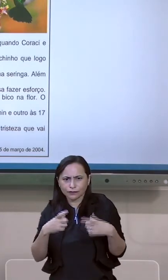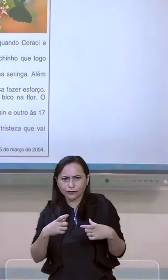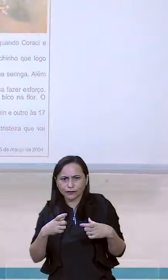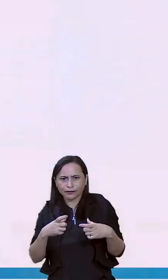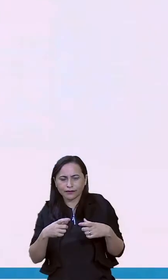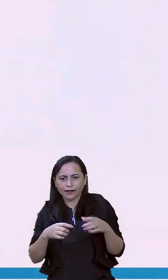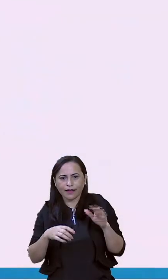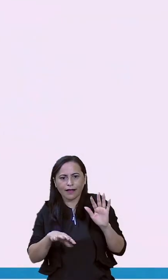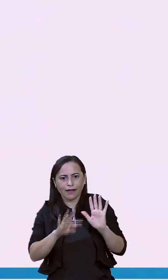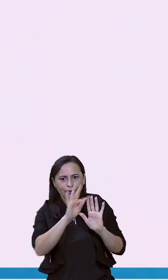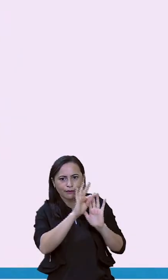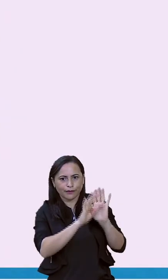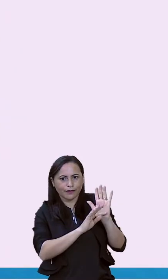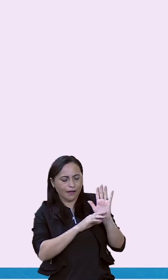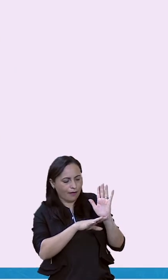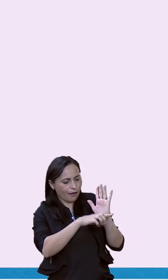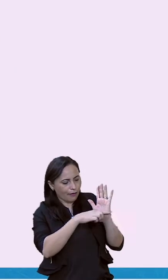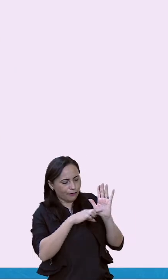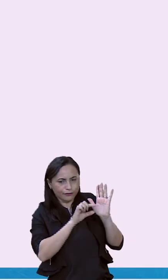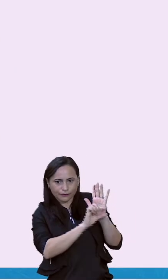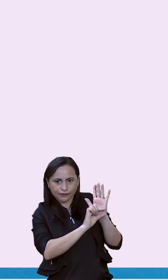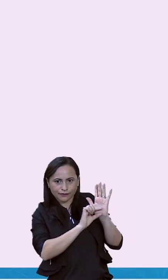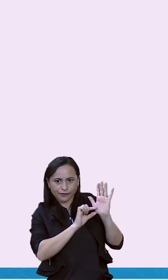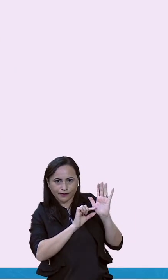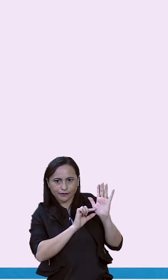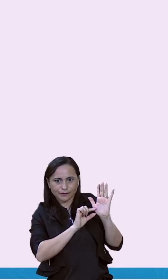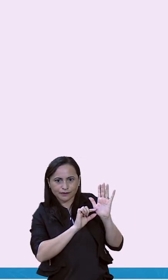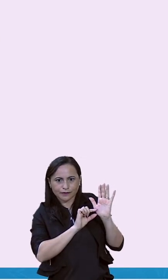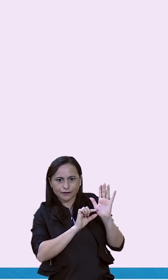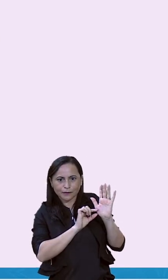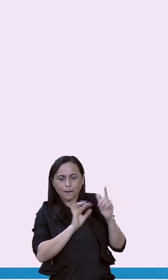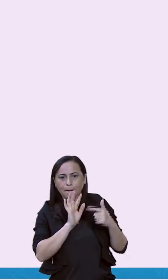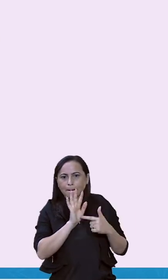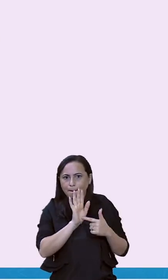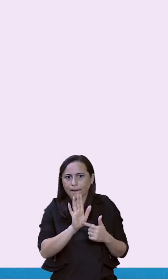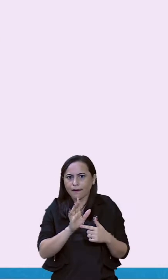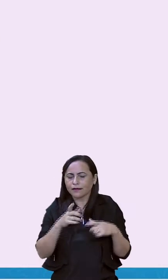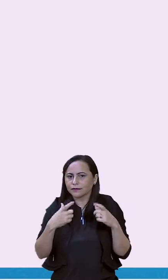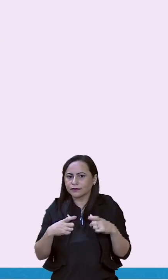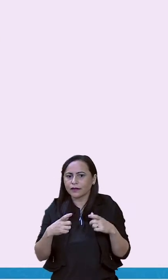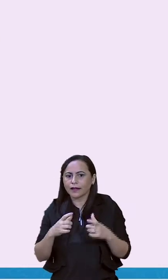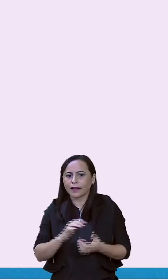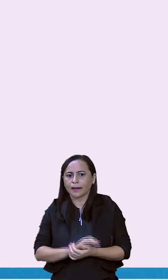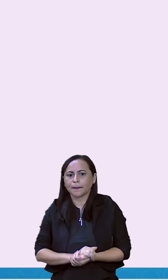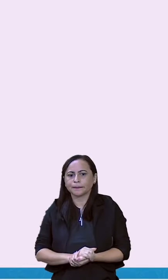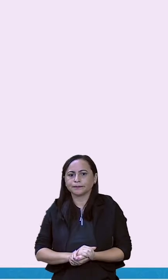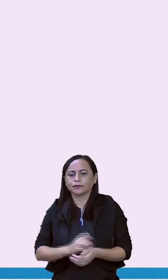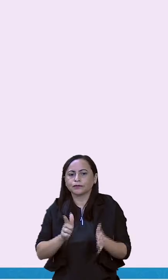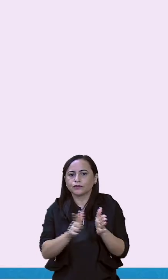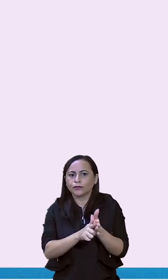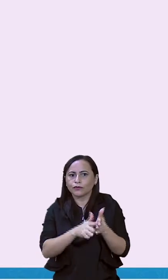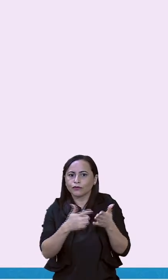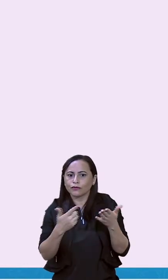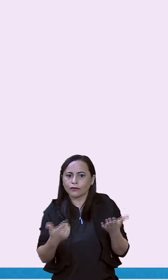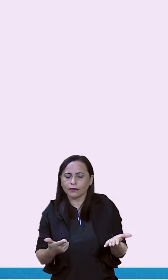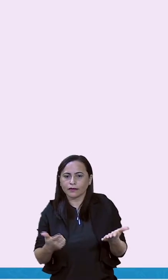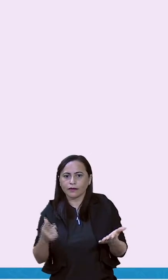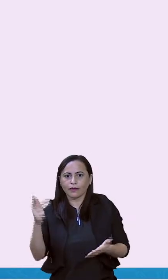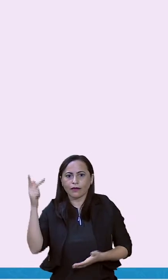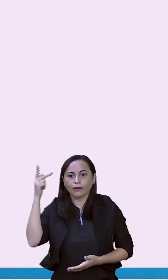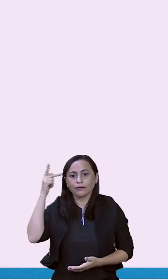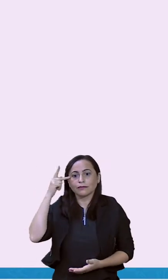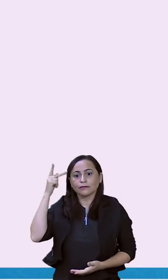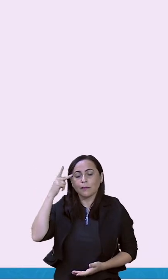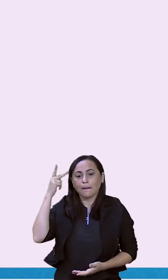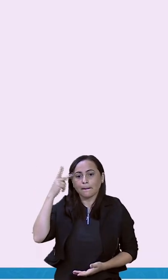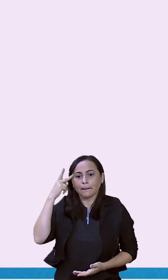adaptado do jornal. Então saiu em um jornal. Que jornal é esse? Ó, o estado de São Paulo. E